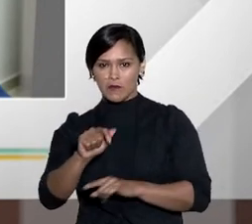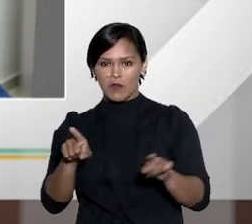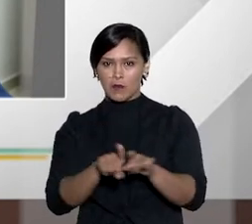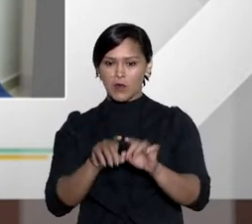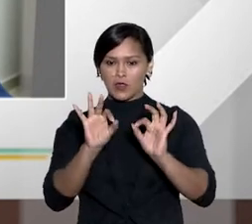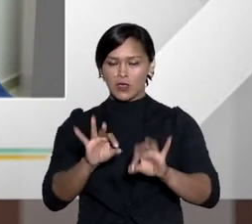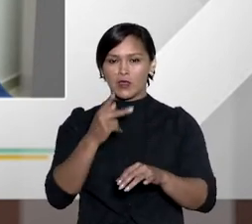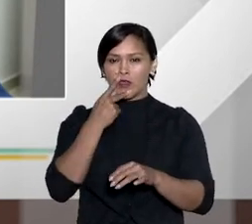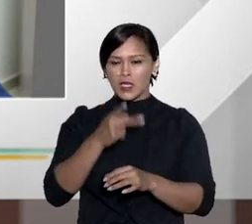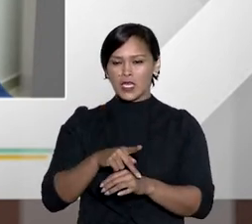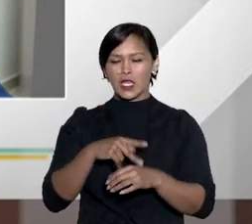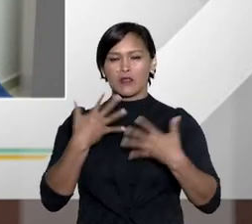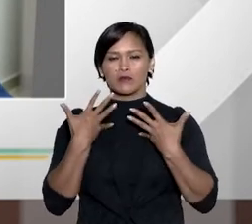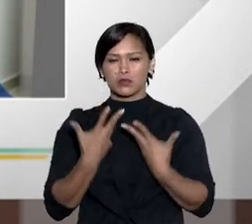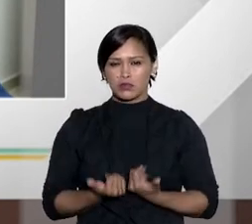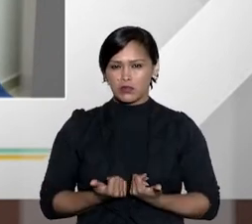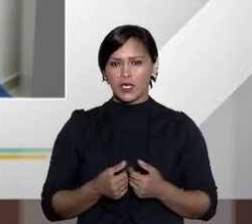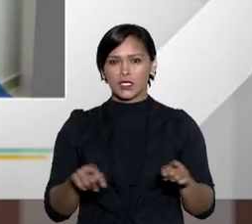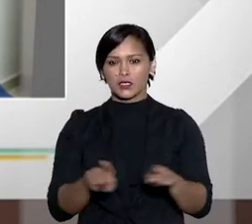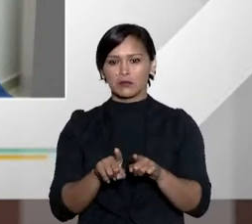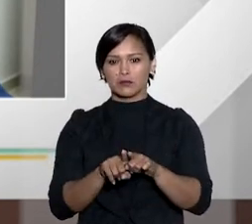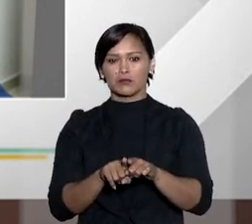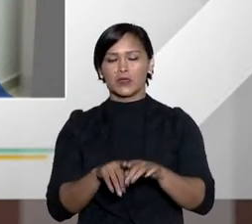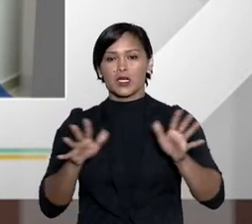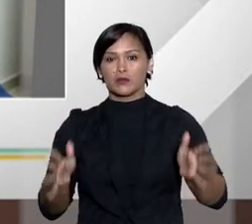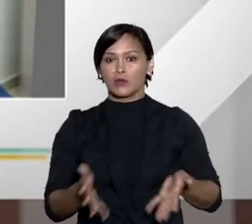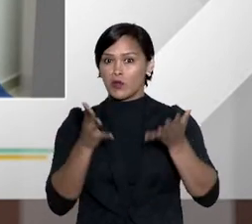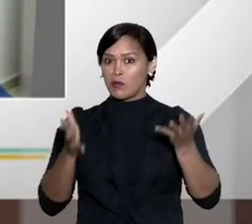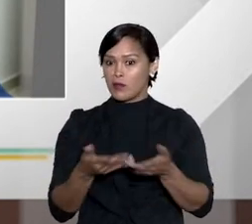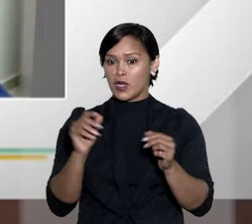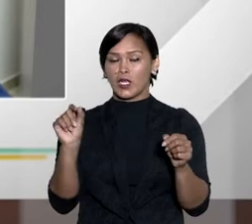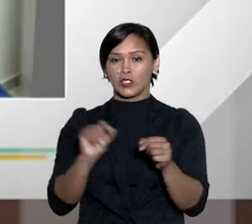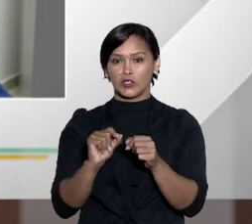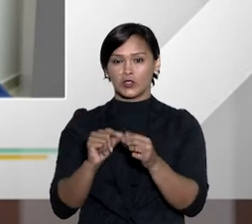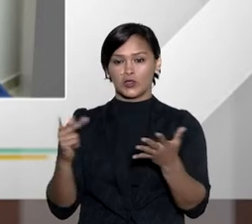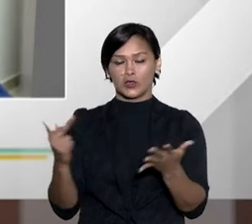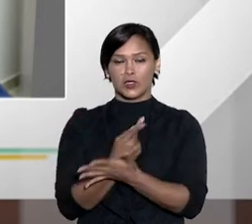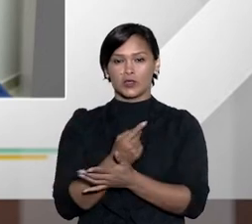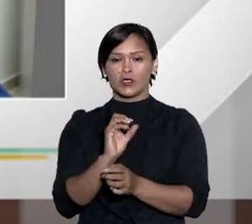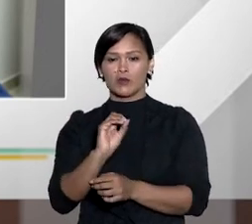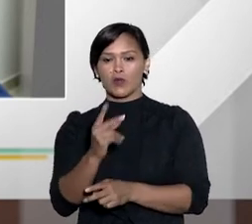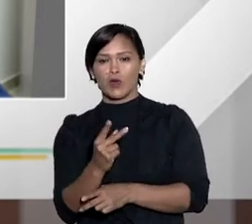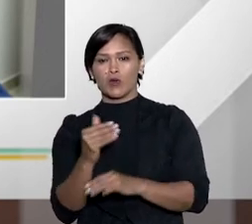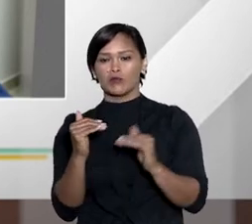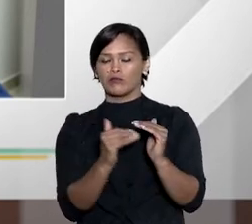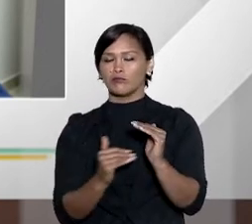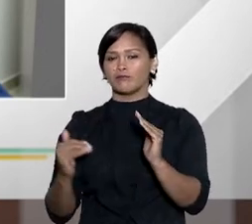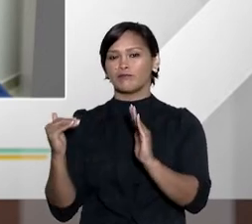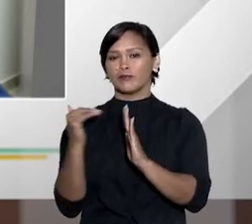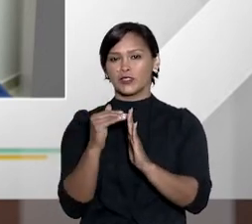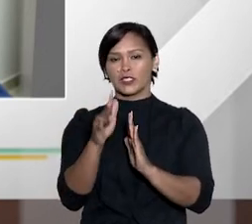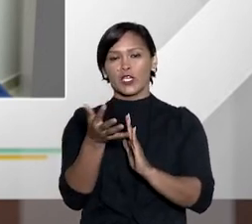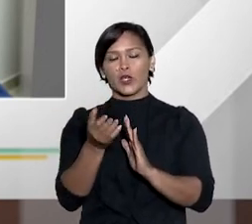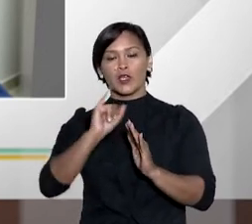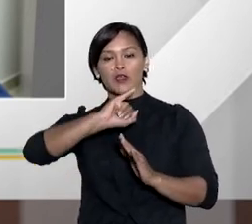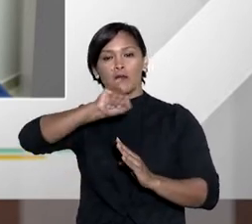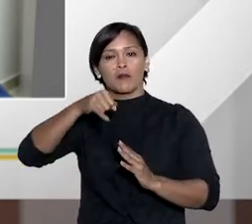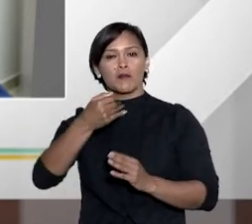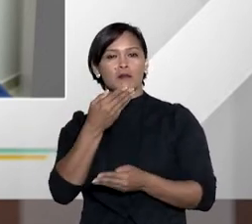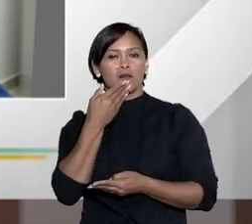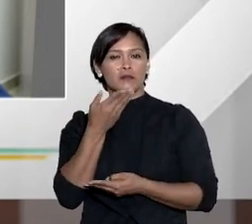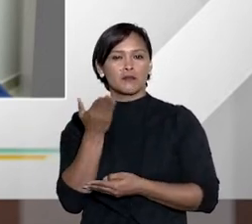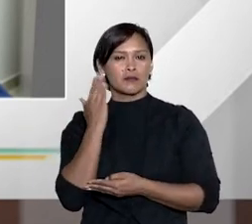mas no juizado especial cível podemos dizer que ele é mais exaltado digamos assim mais propenso a ser efetivado